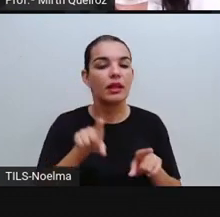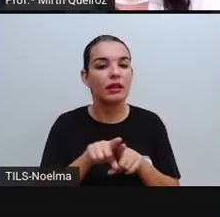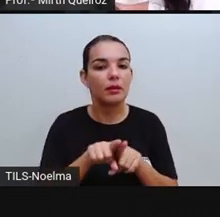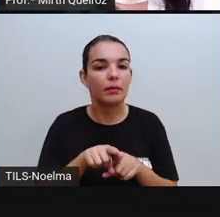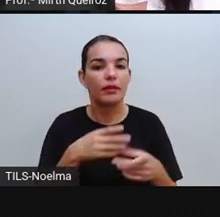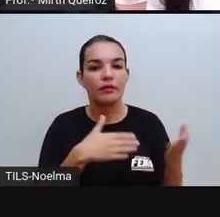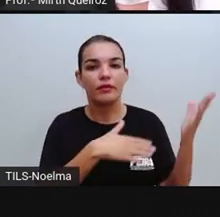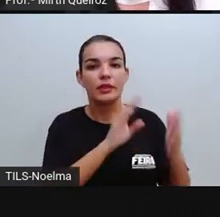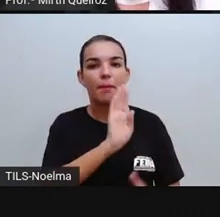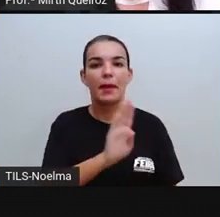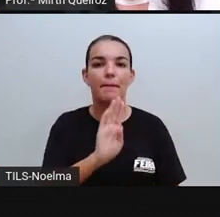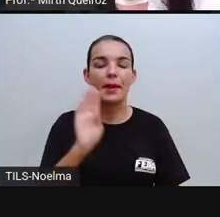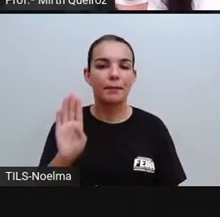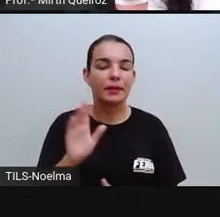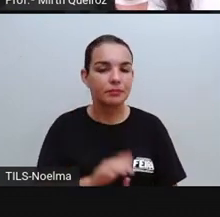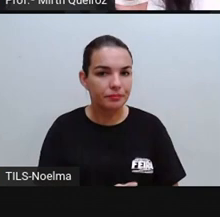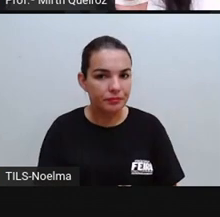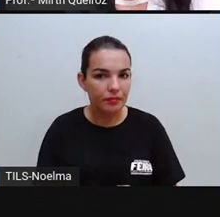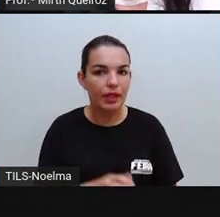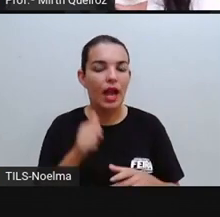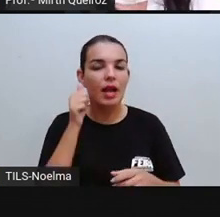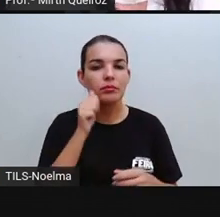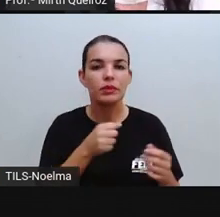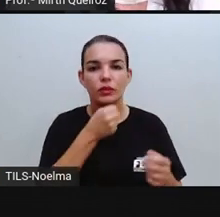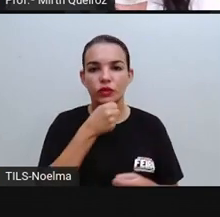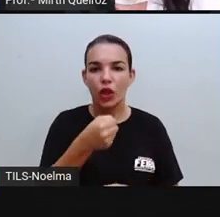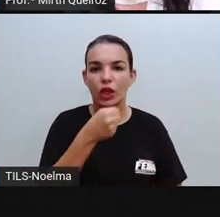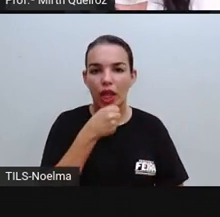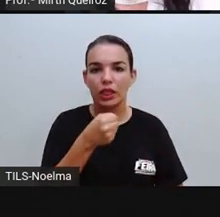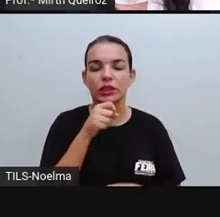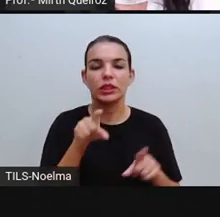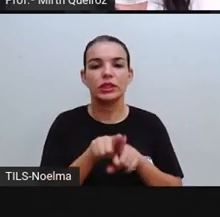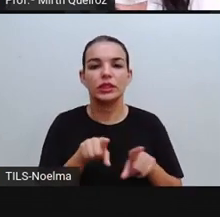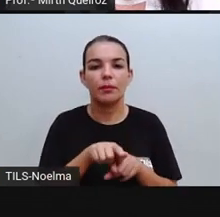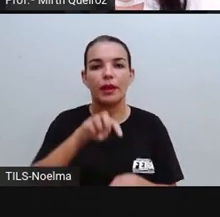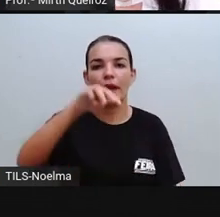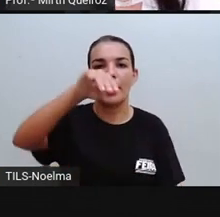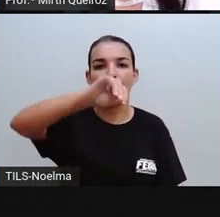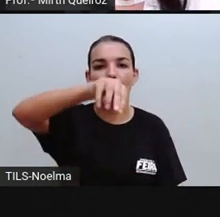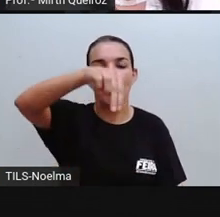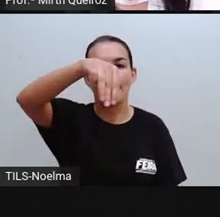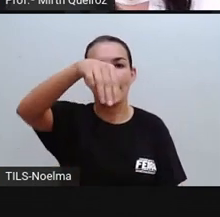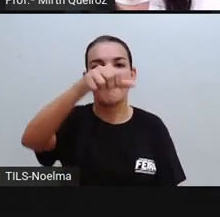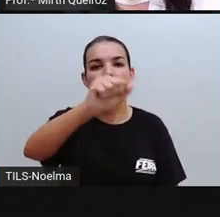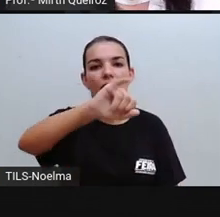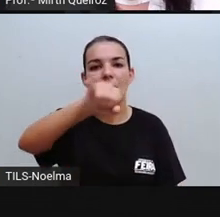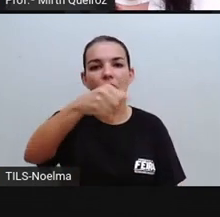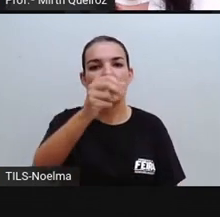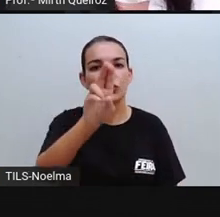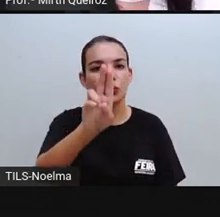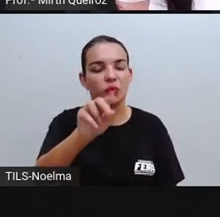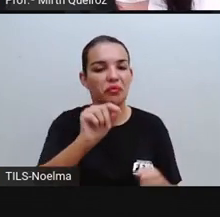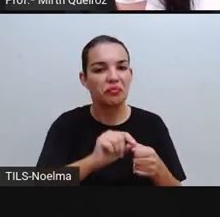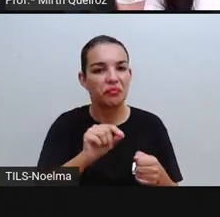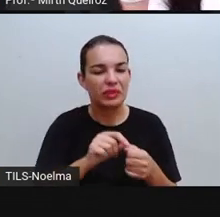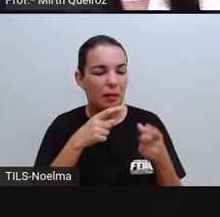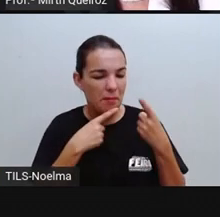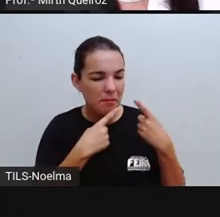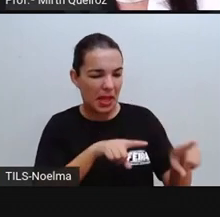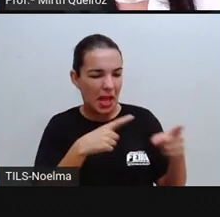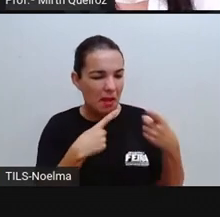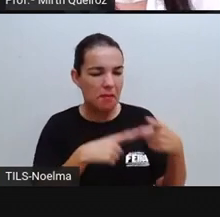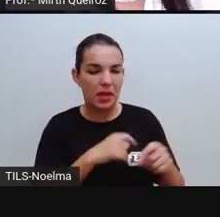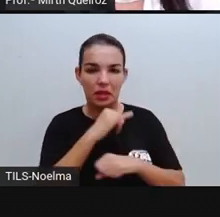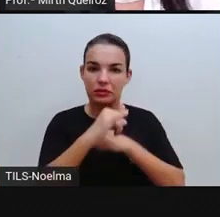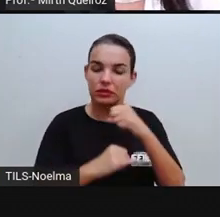que também sofreu preconceitos aí, ataques racistas na internet. E é interessante